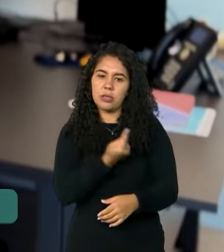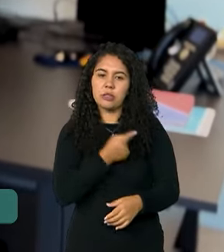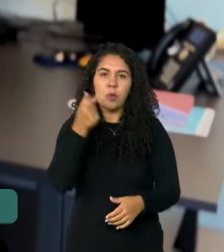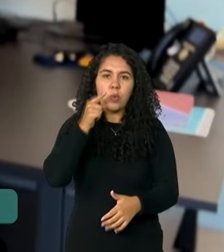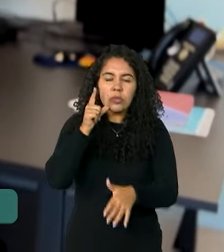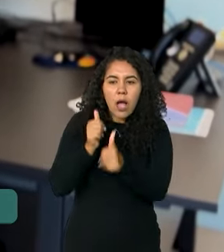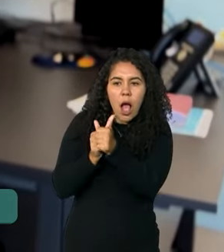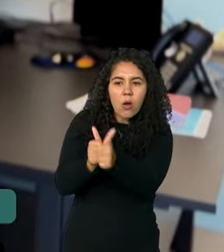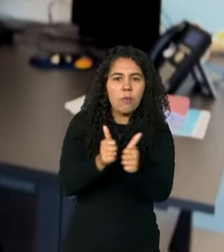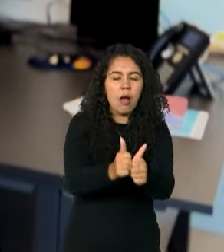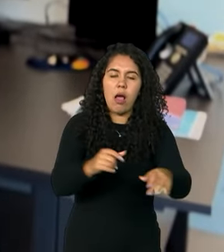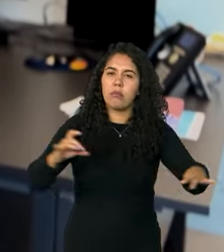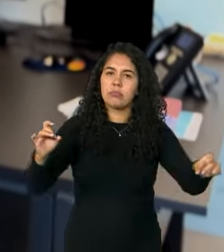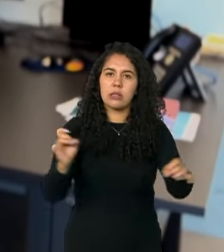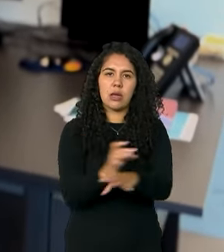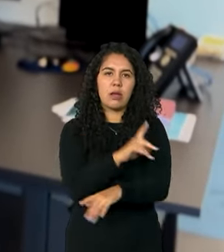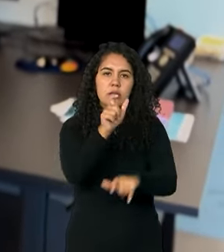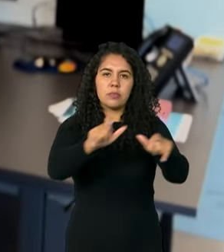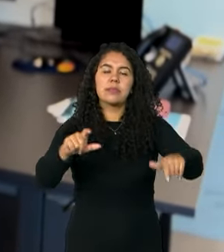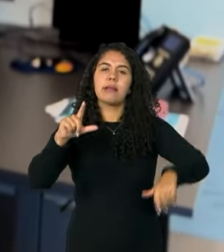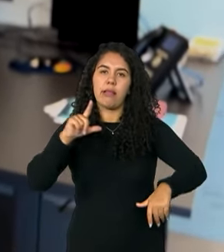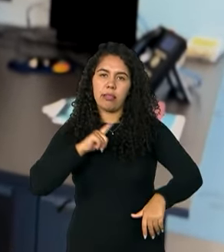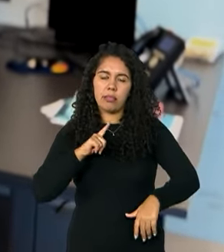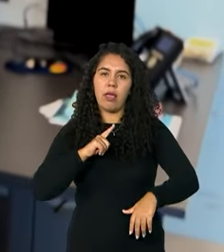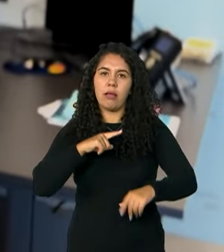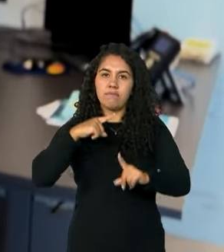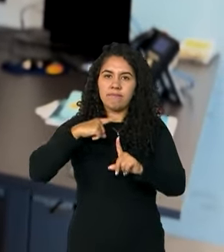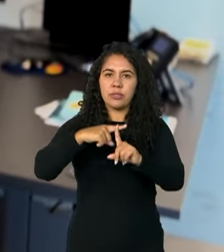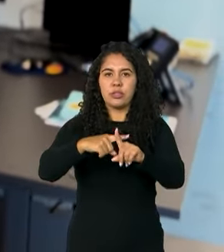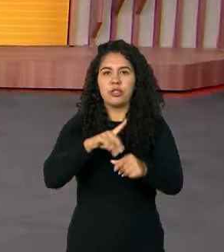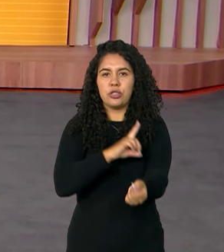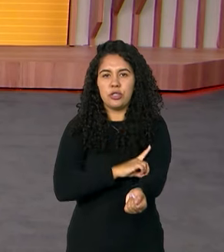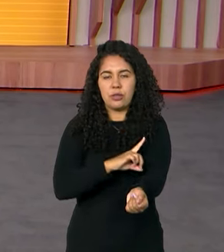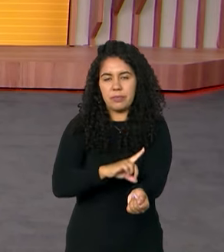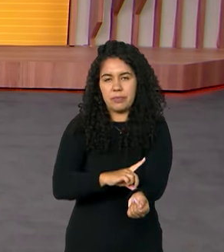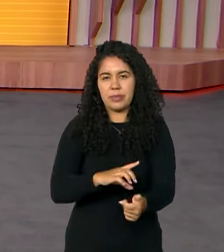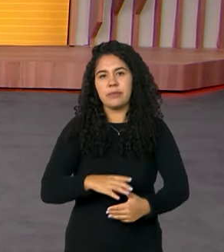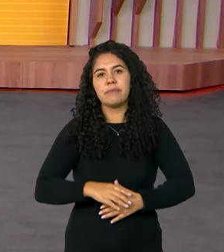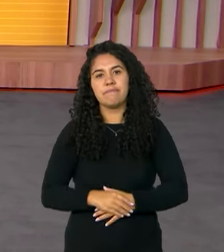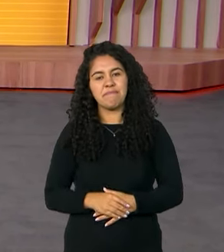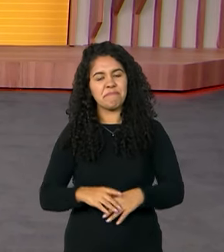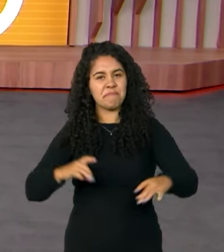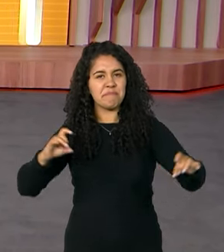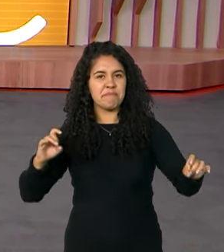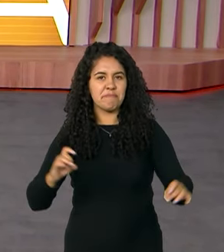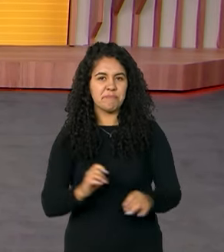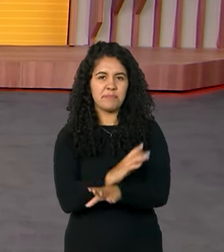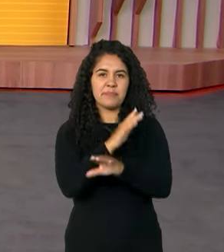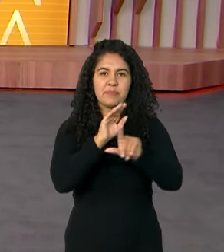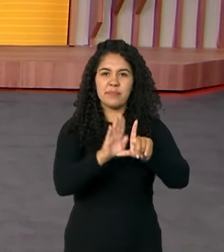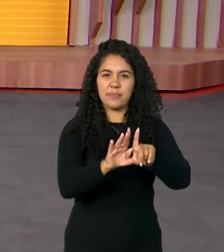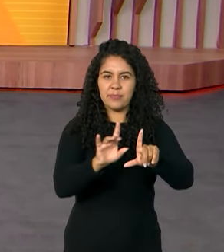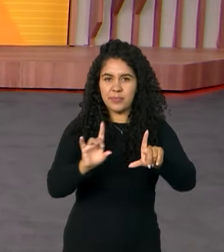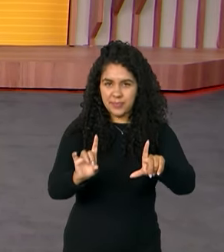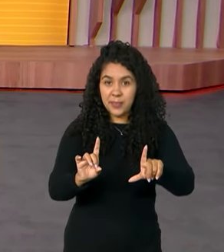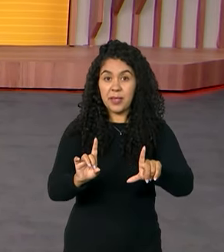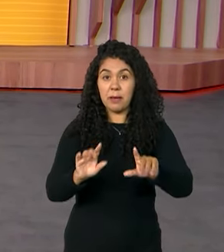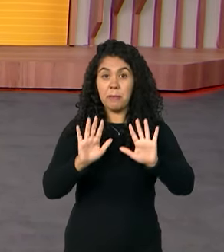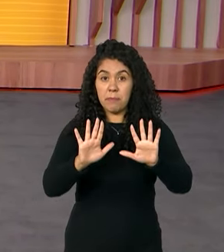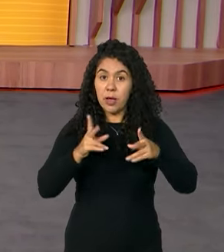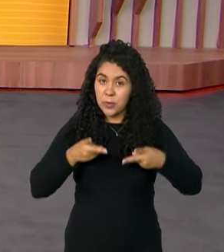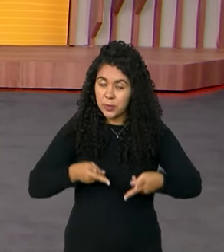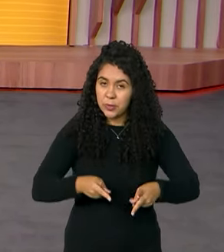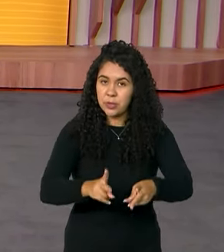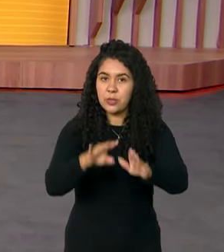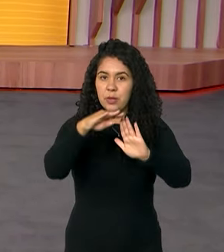acompanhamento integral das pessoas com diabetes no SUS e na atenção primária. É isso e o Brasil em Dia fica por aqui, mas